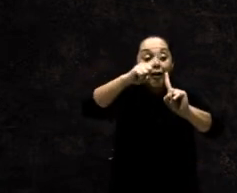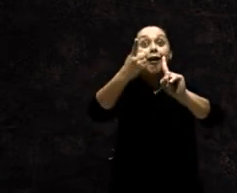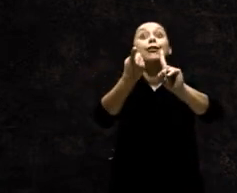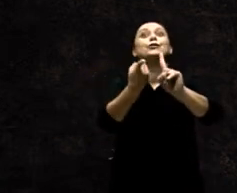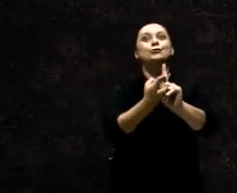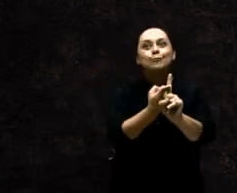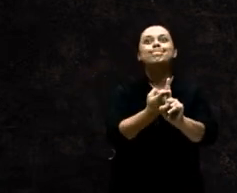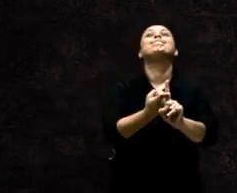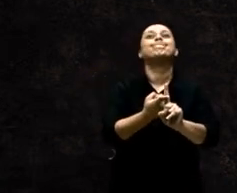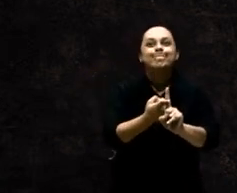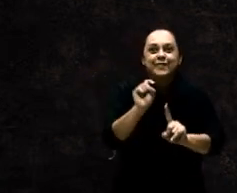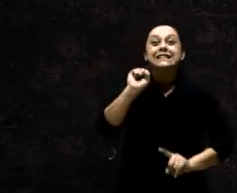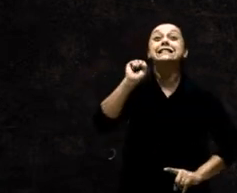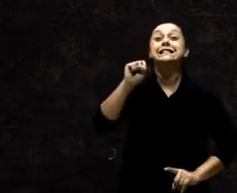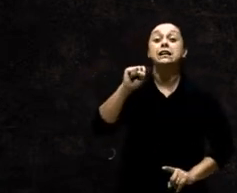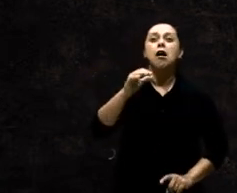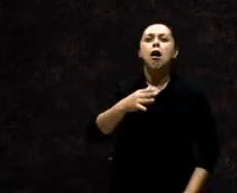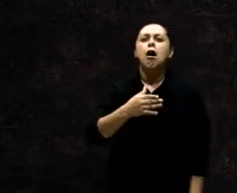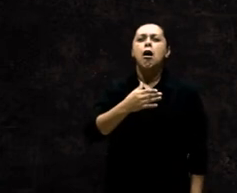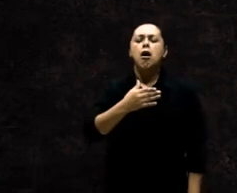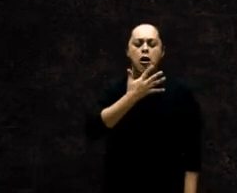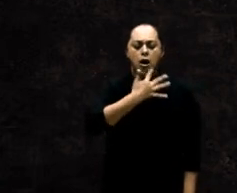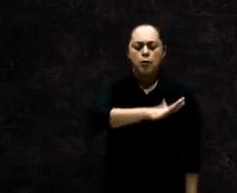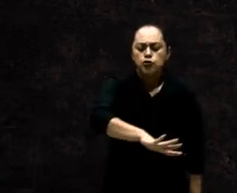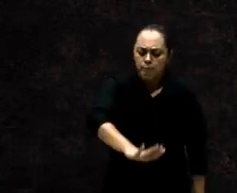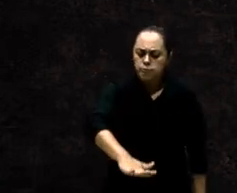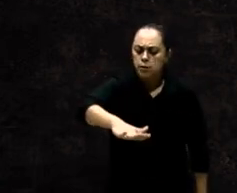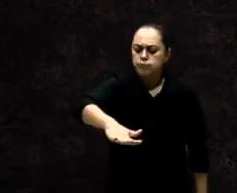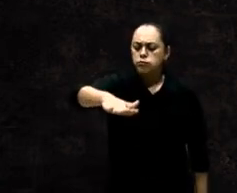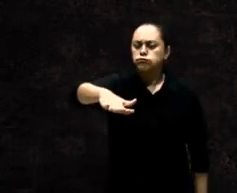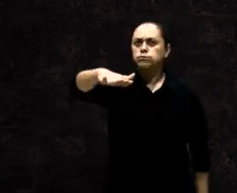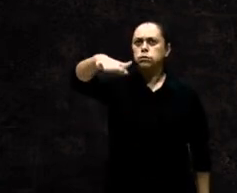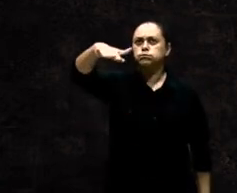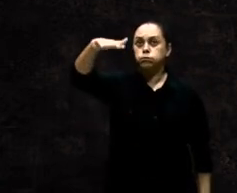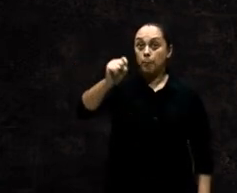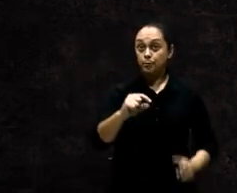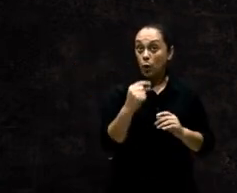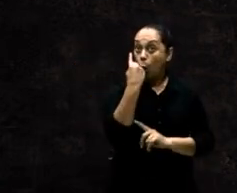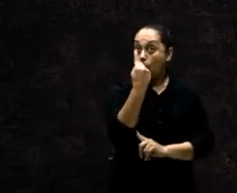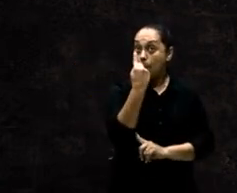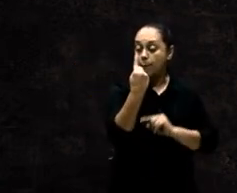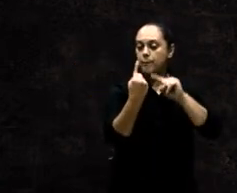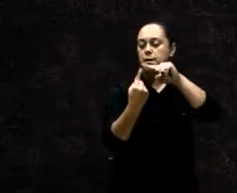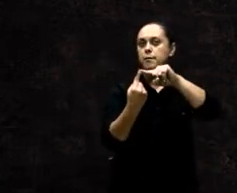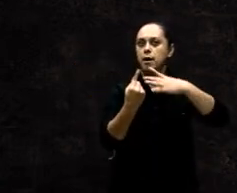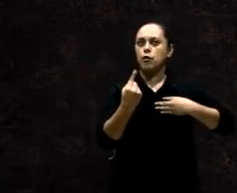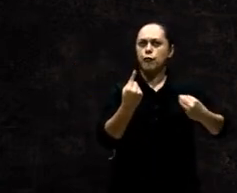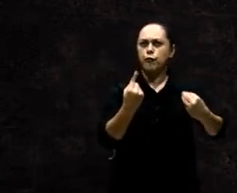E Ezaú Ezaú foi varão perito na caça Varão do campo